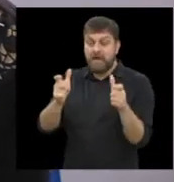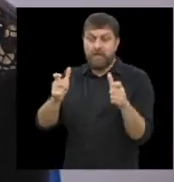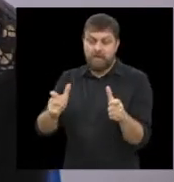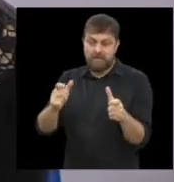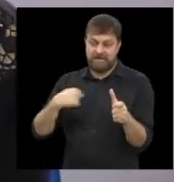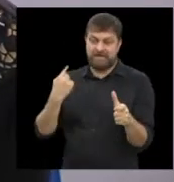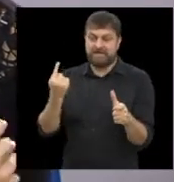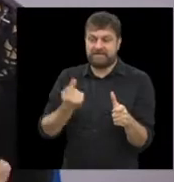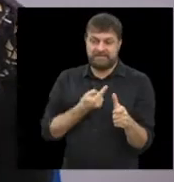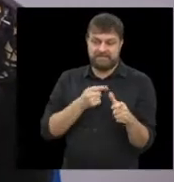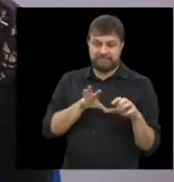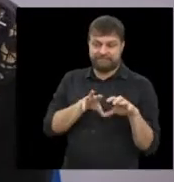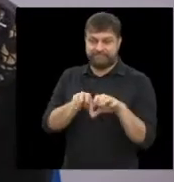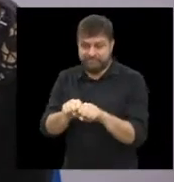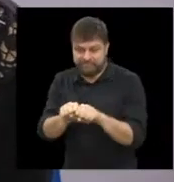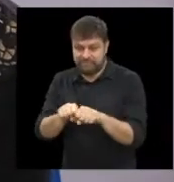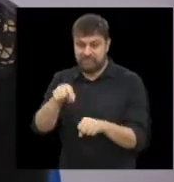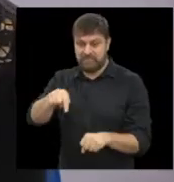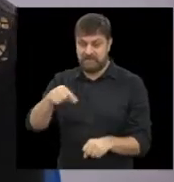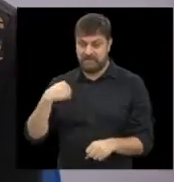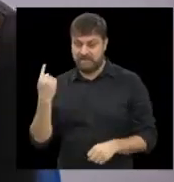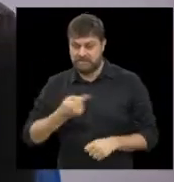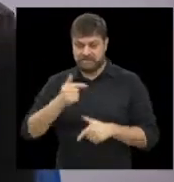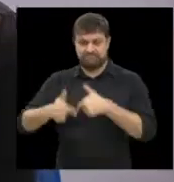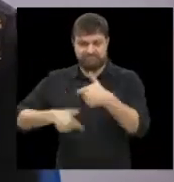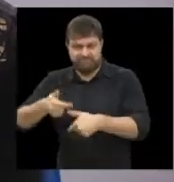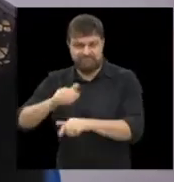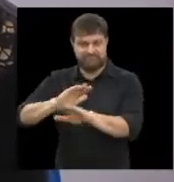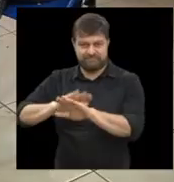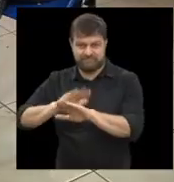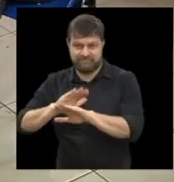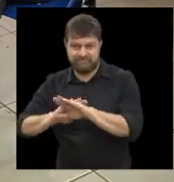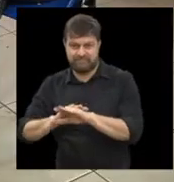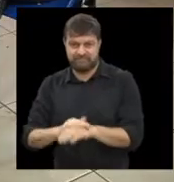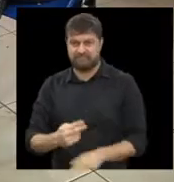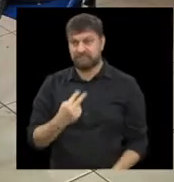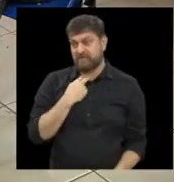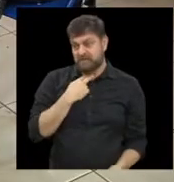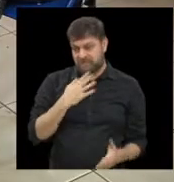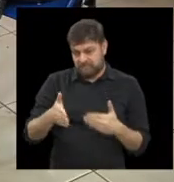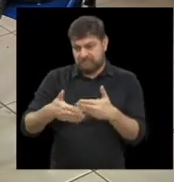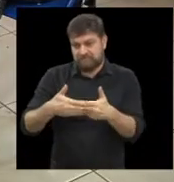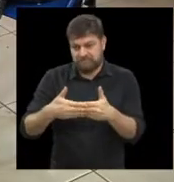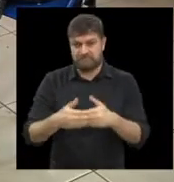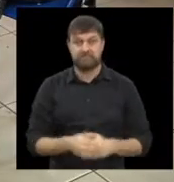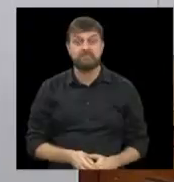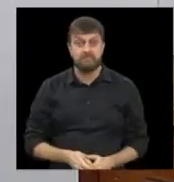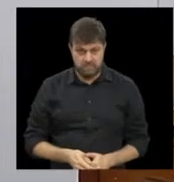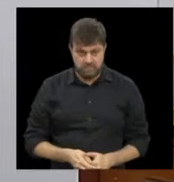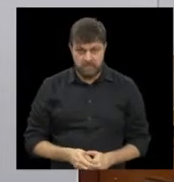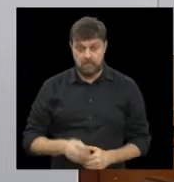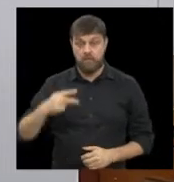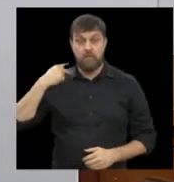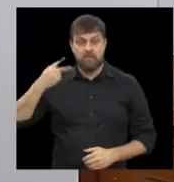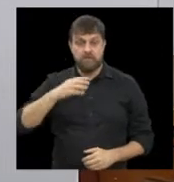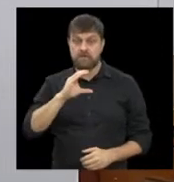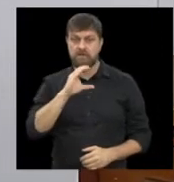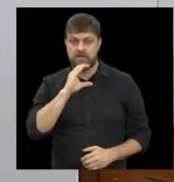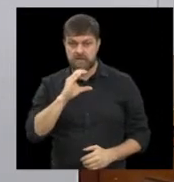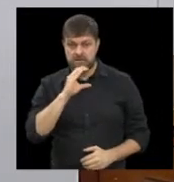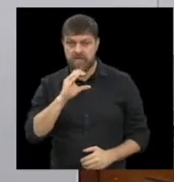novas instalações que possam comportar o nosso serviço. O trabalho não parar, né? Inclusive, isso, o vereador Carlão do PT,